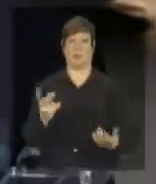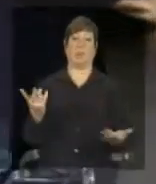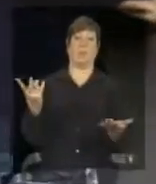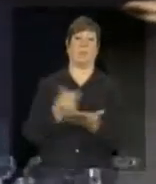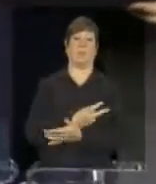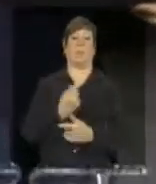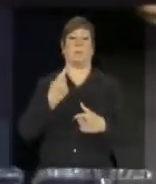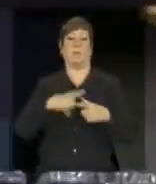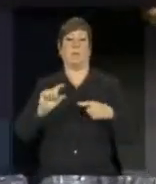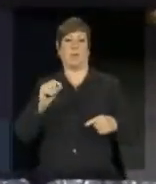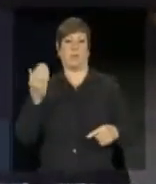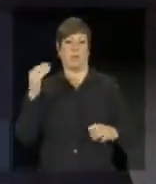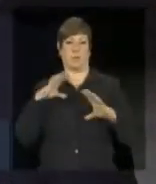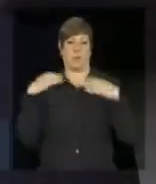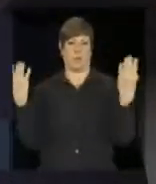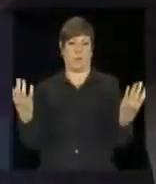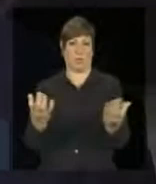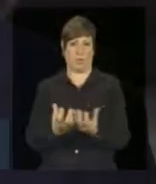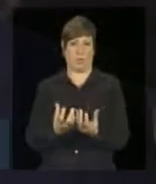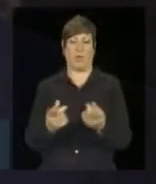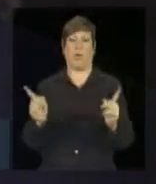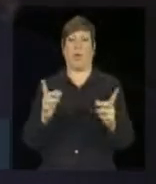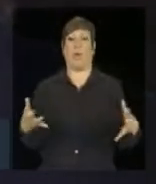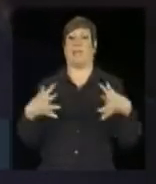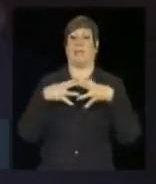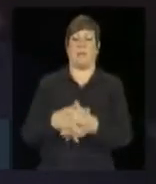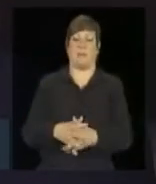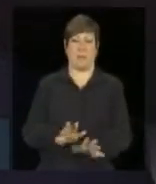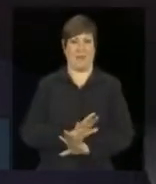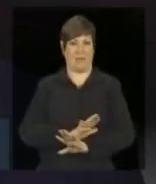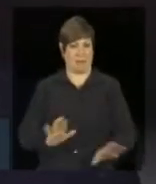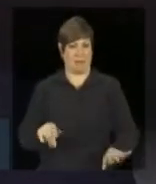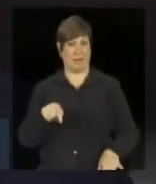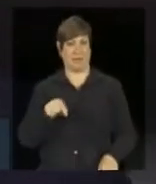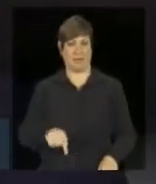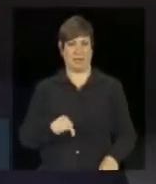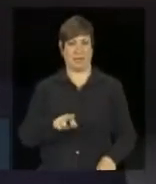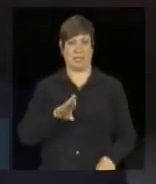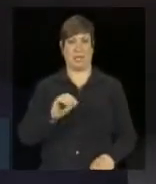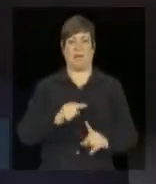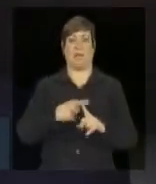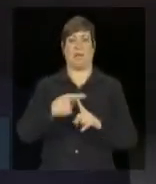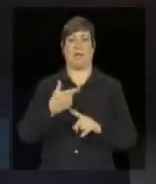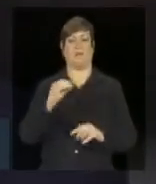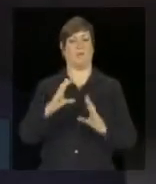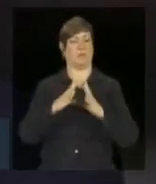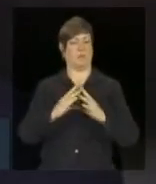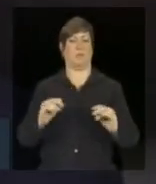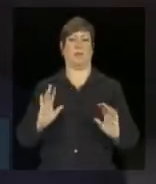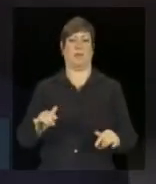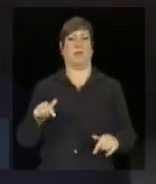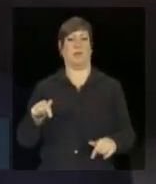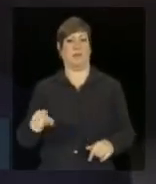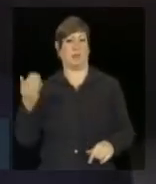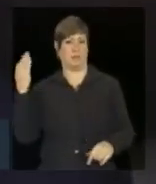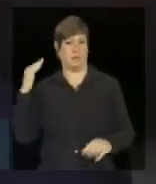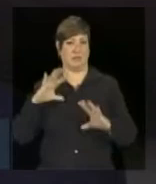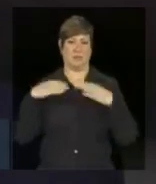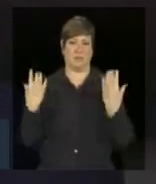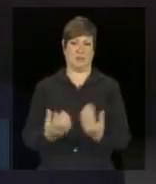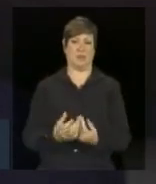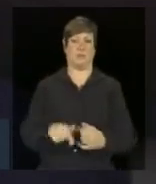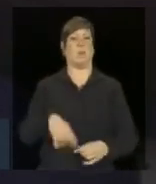de Durban projetasse uma sombra sobre a Rio Mais 20 isso aí está conquistado e superado de uma maneira satisfatória e